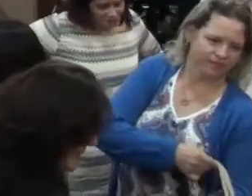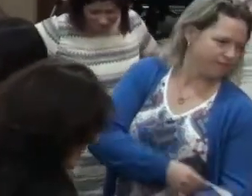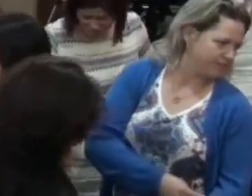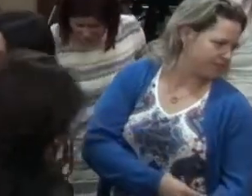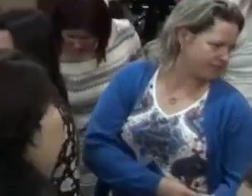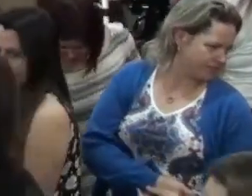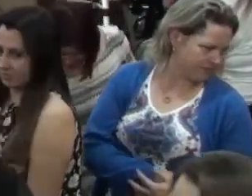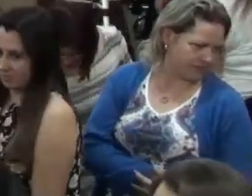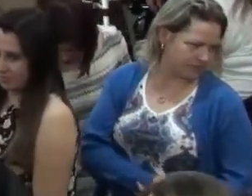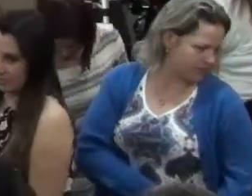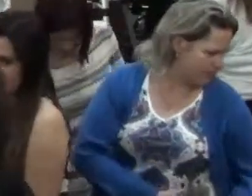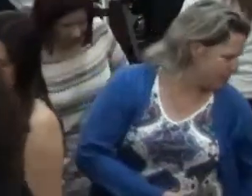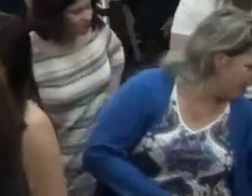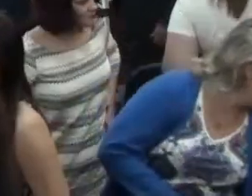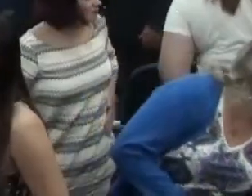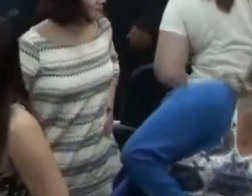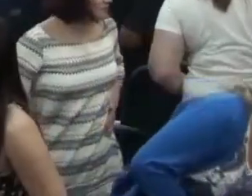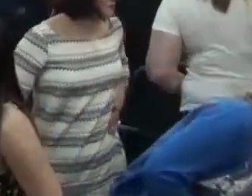senhoras e senhores